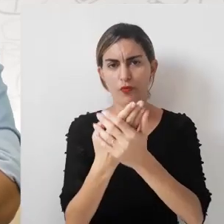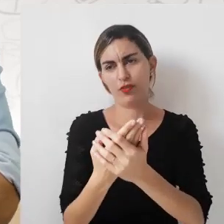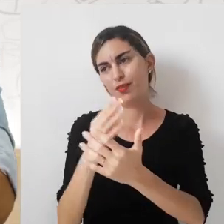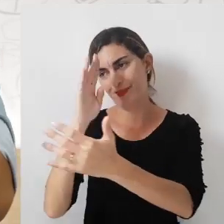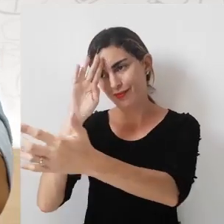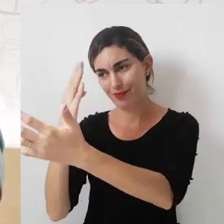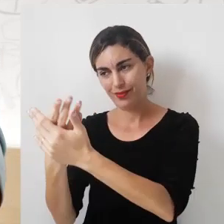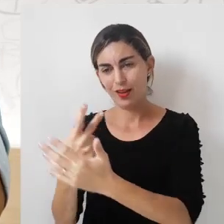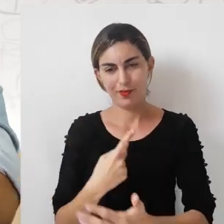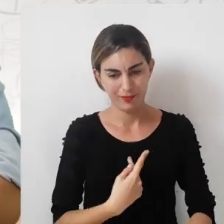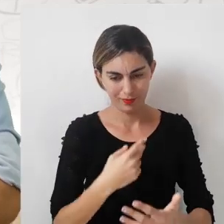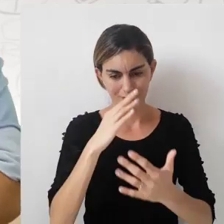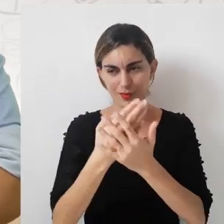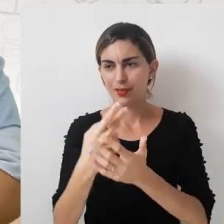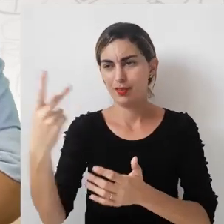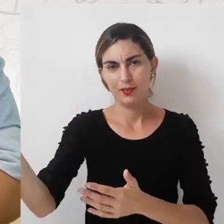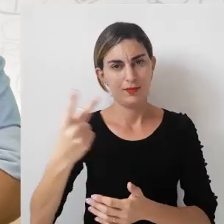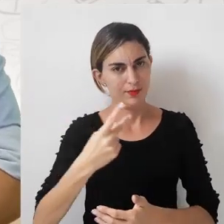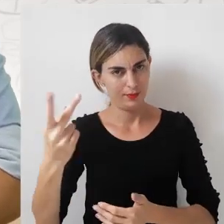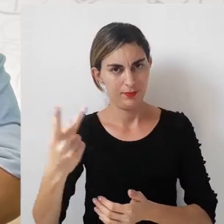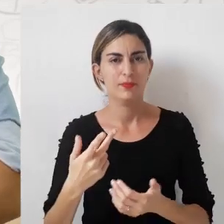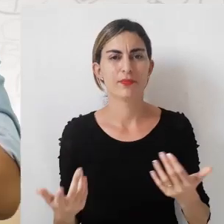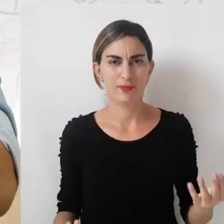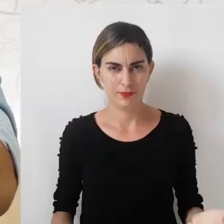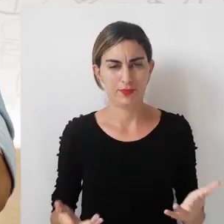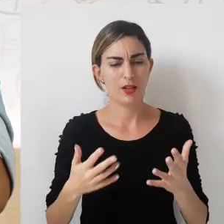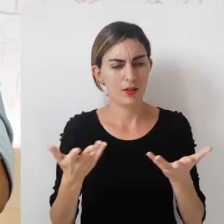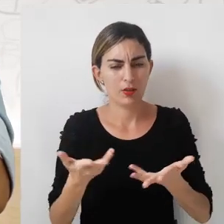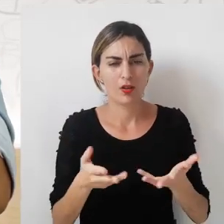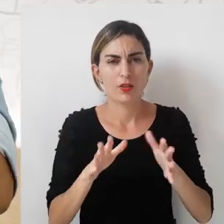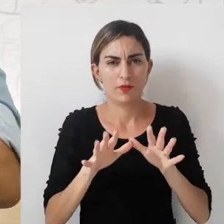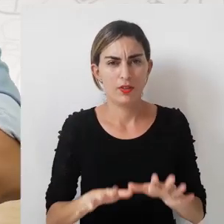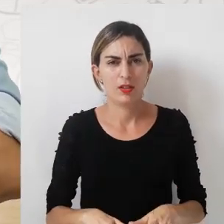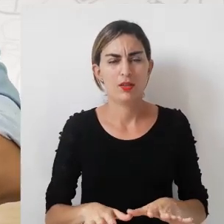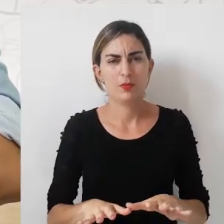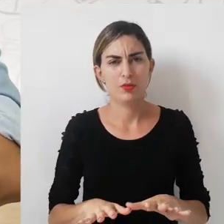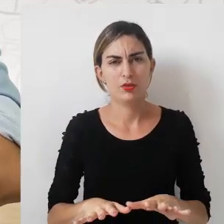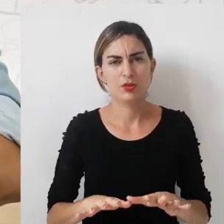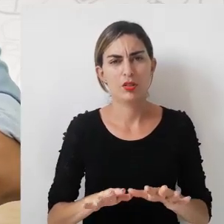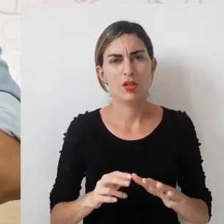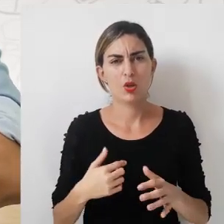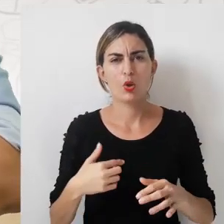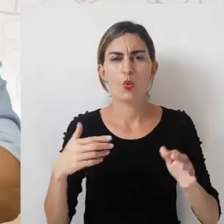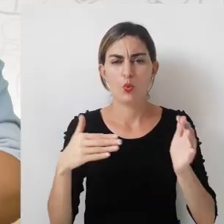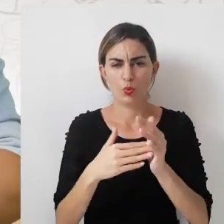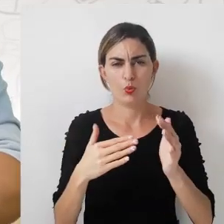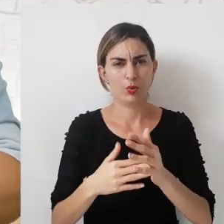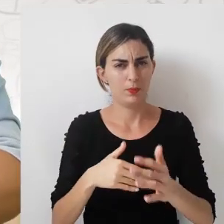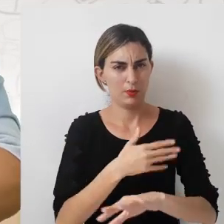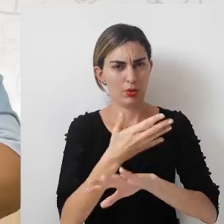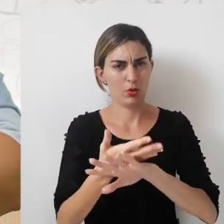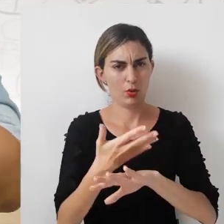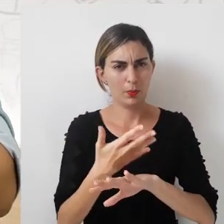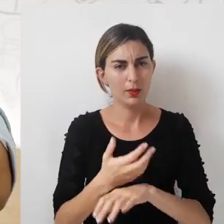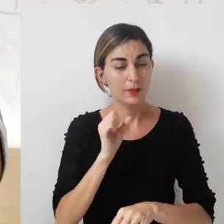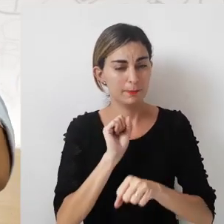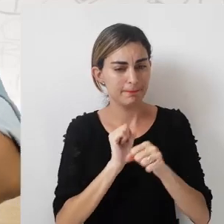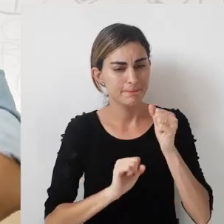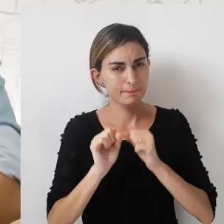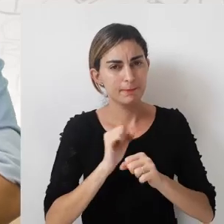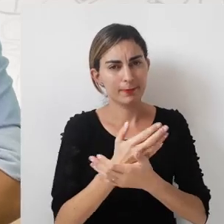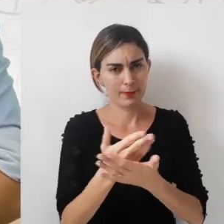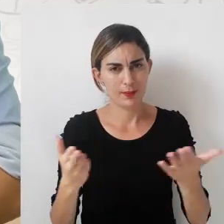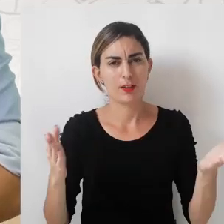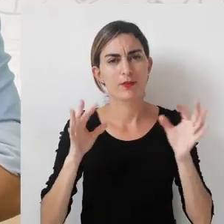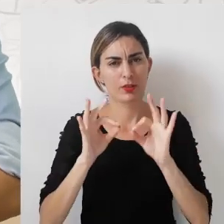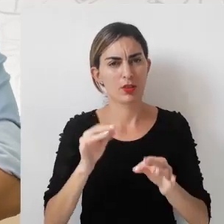ambas as partes. Então, muita atenção nesse contexto. Ficamos agora com essa última competência torcendo para